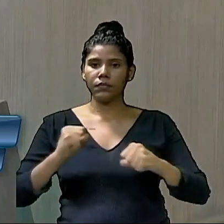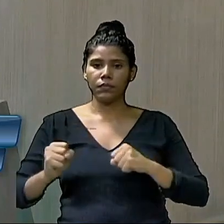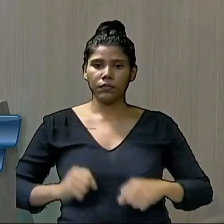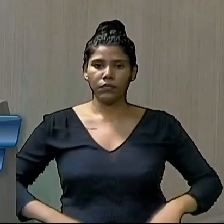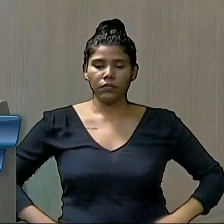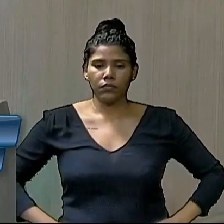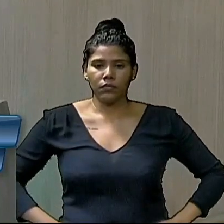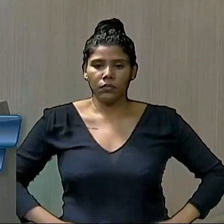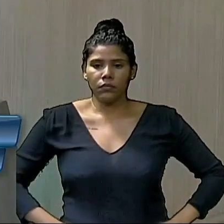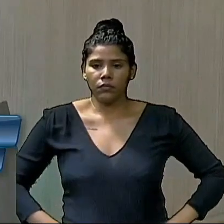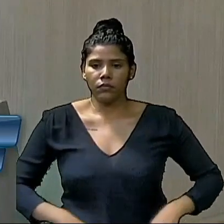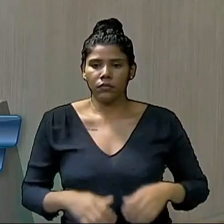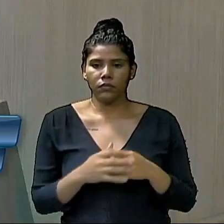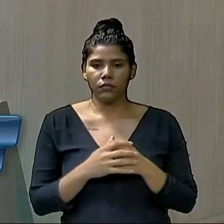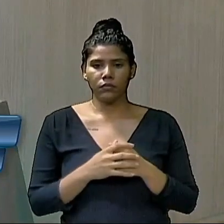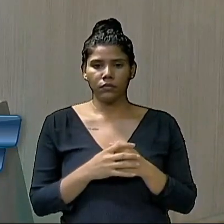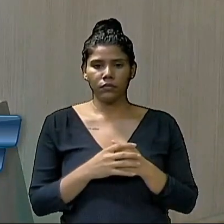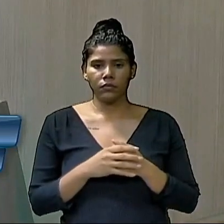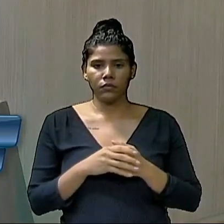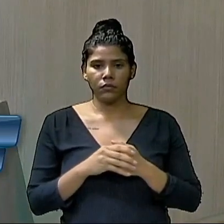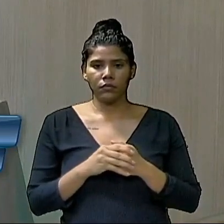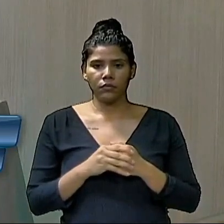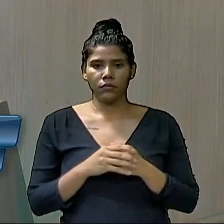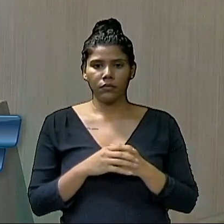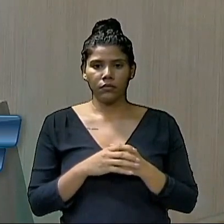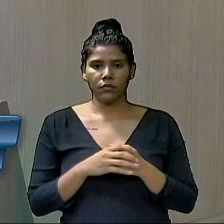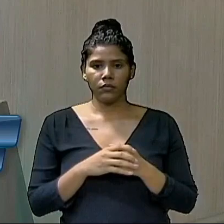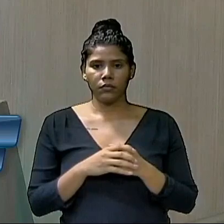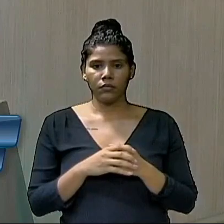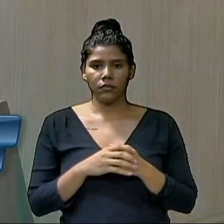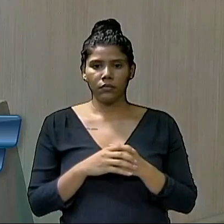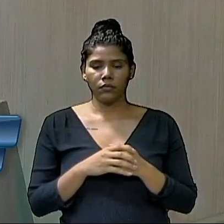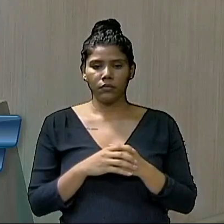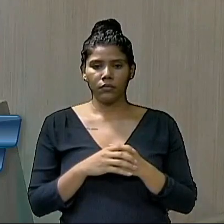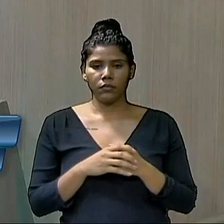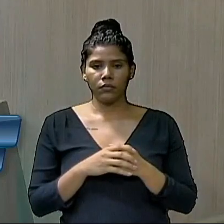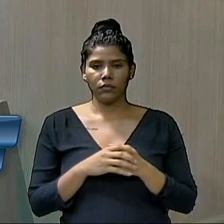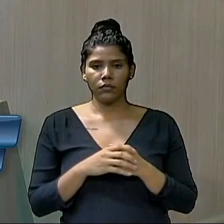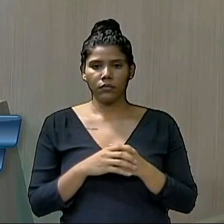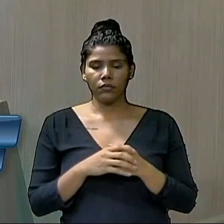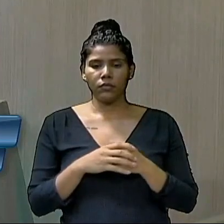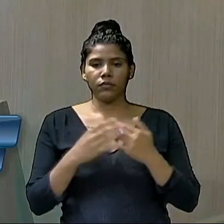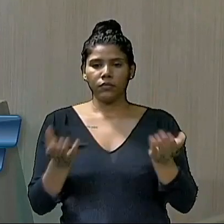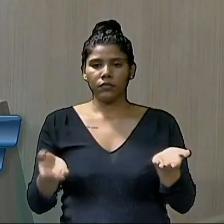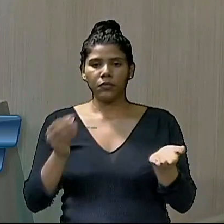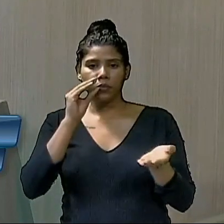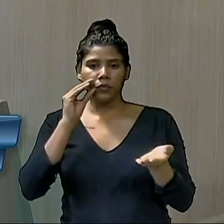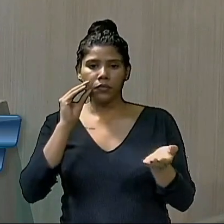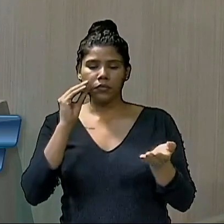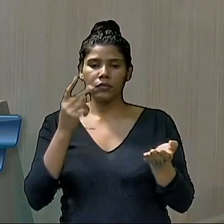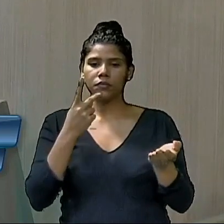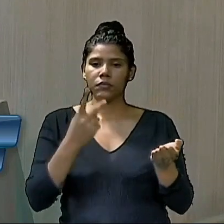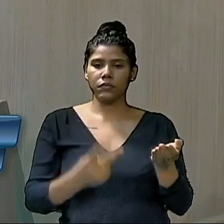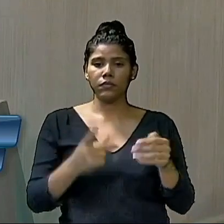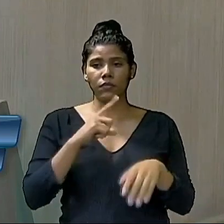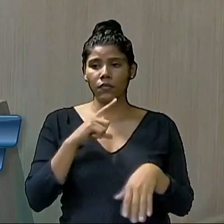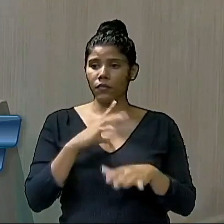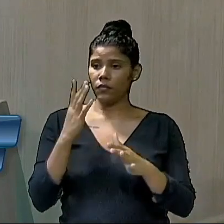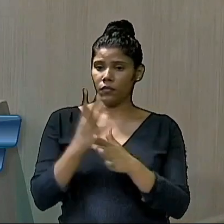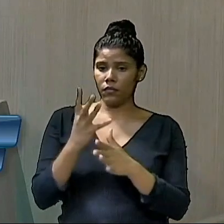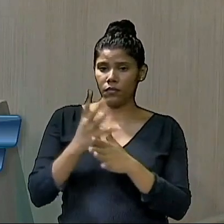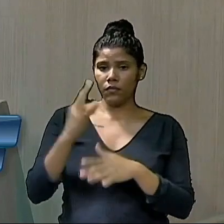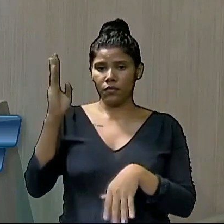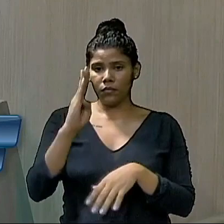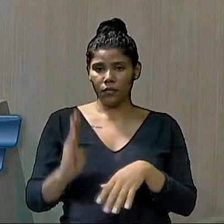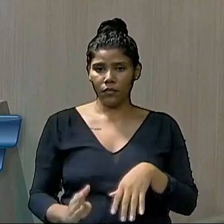oposição, situação, quem defende o prefeito A ou é contra o prefeito B. Quando o deputado Antônio Henrique cita, ó, tem cidades no Brasil